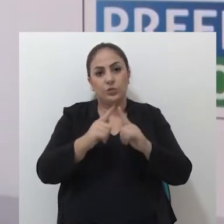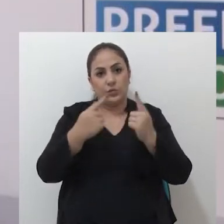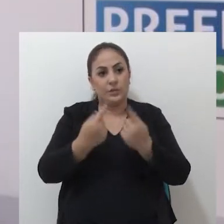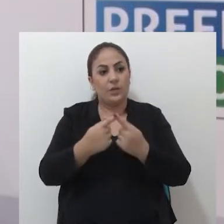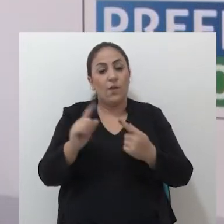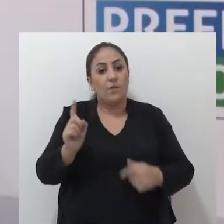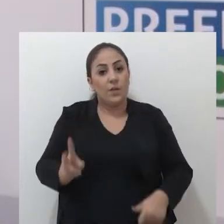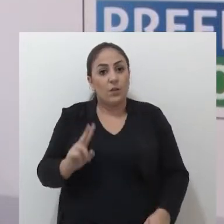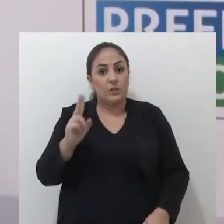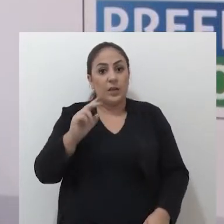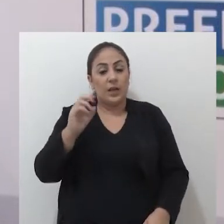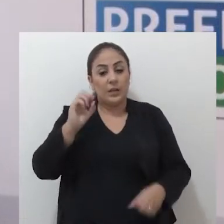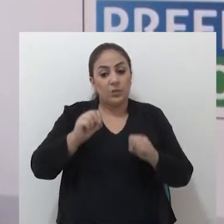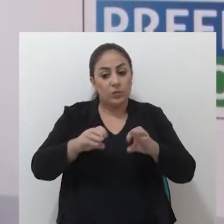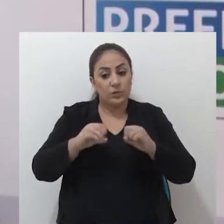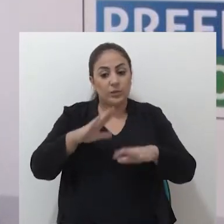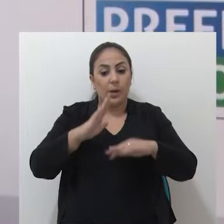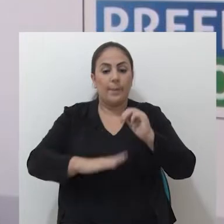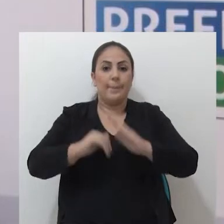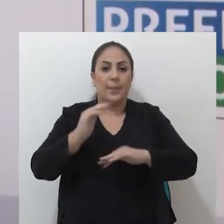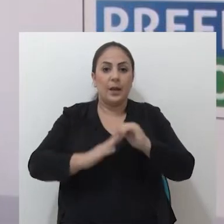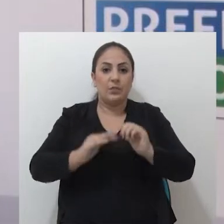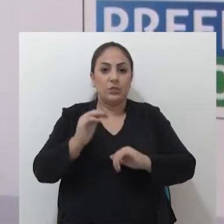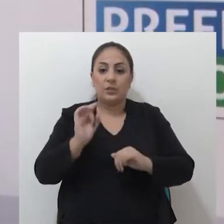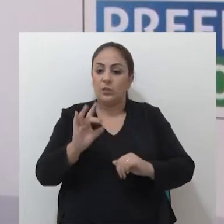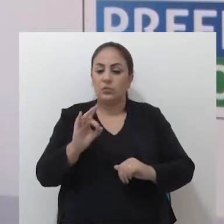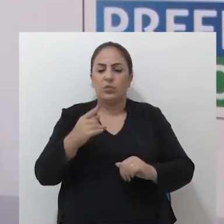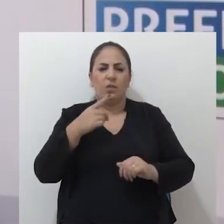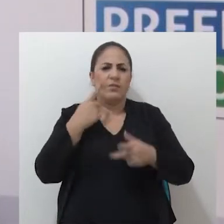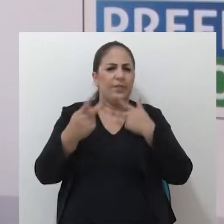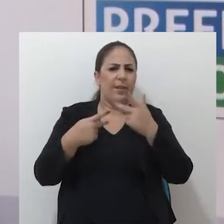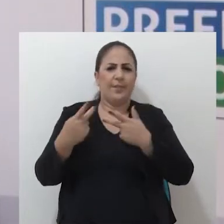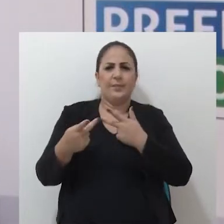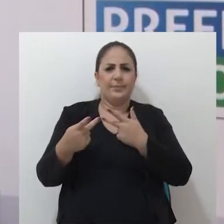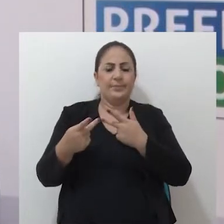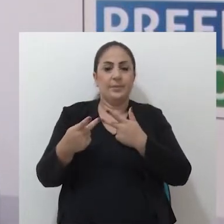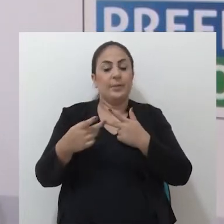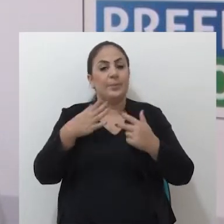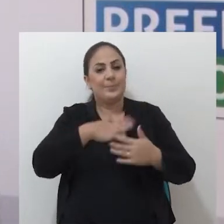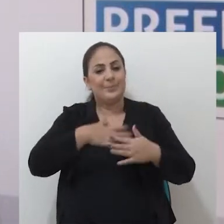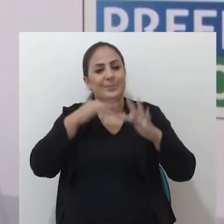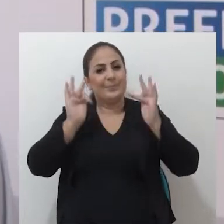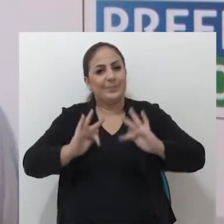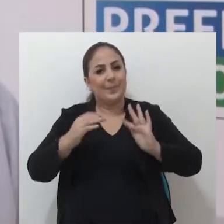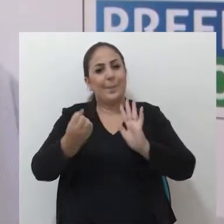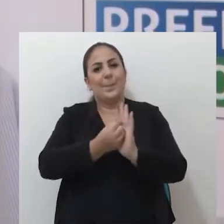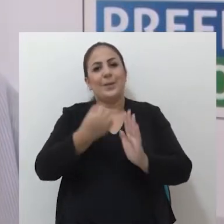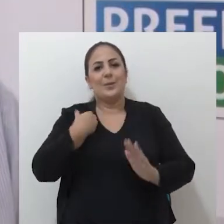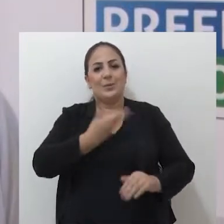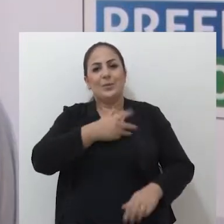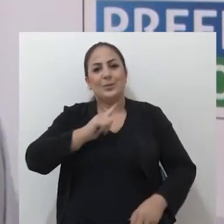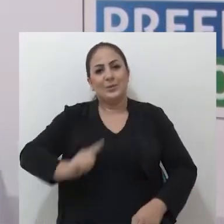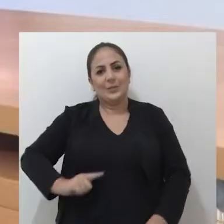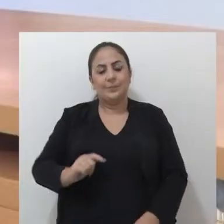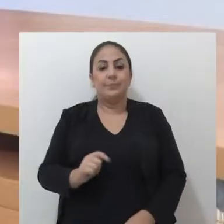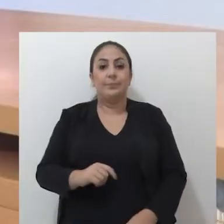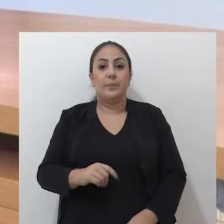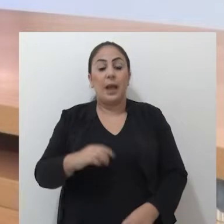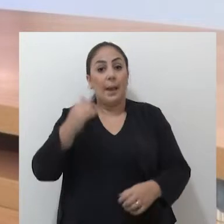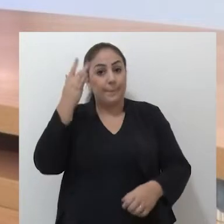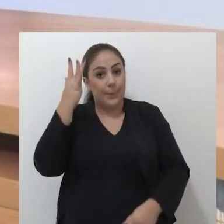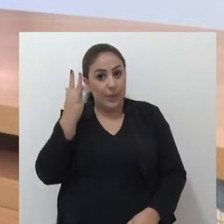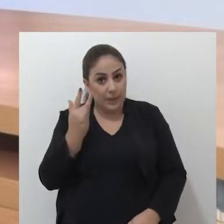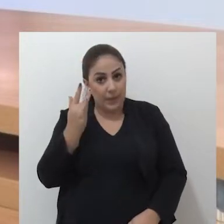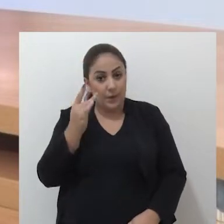Isso é valorizar a educação na prática e não só no discurso. Fico feliz com mais essa marca do nosso governo. Na